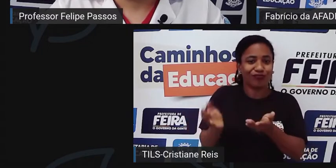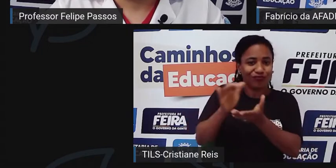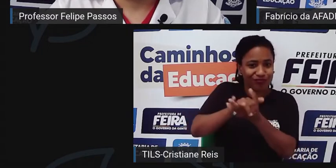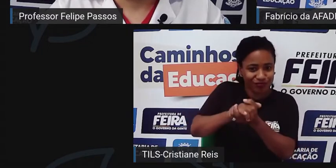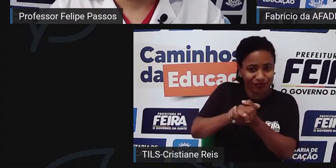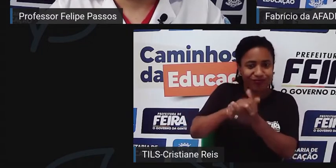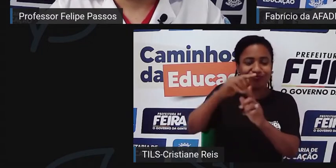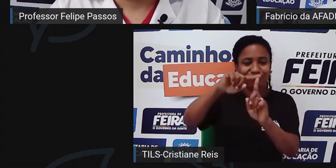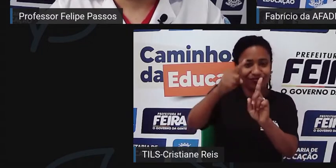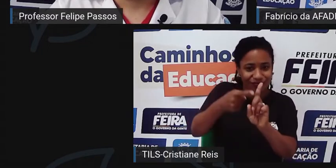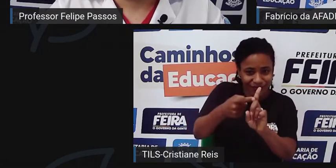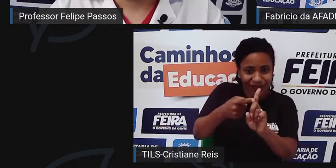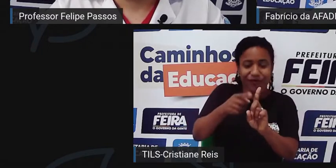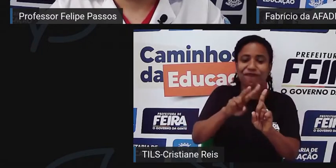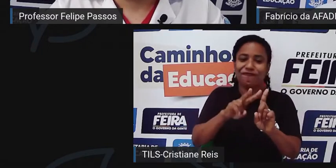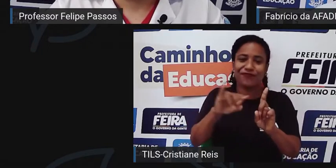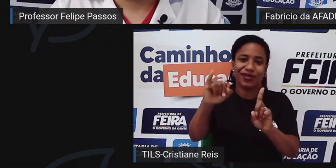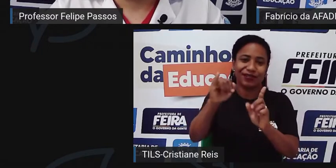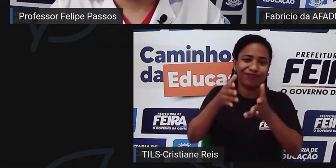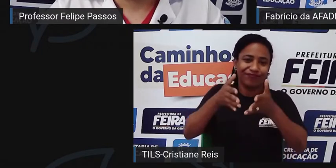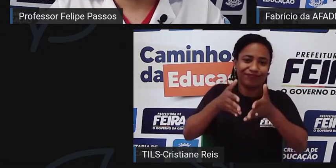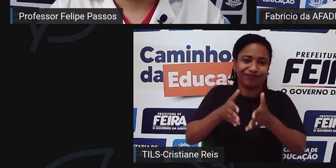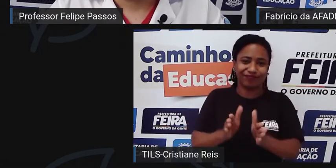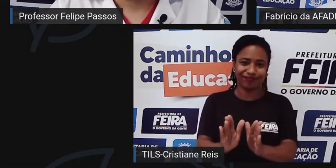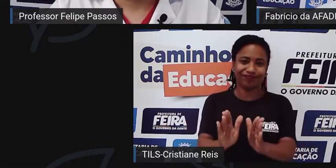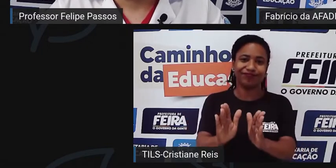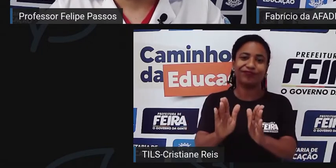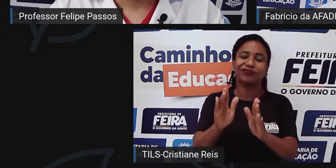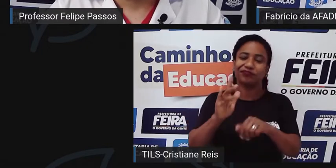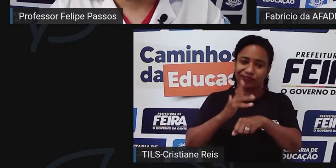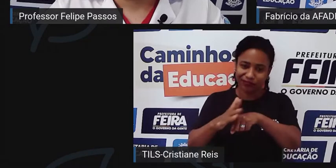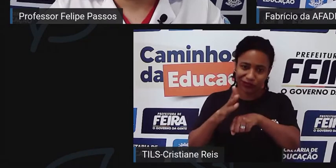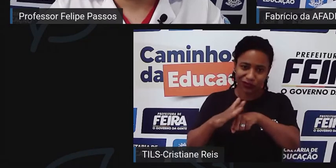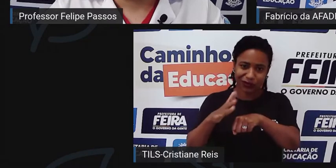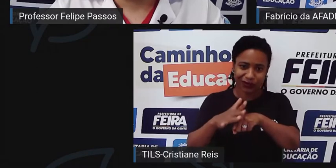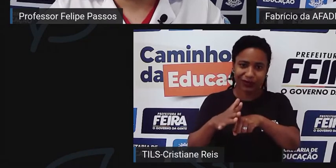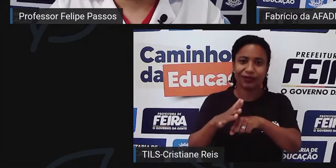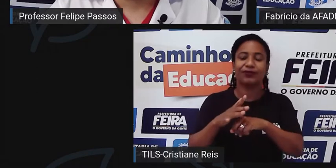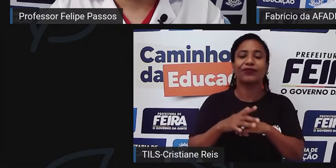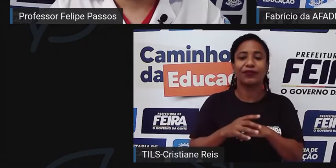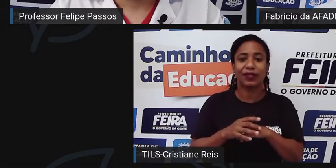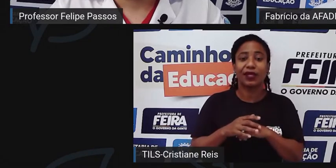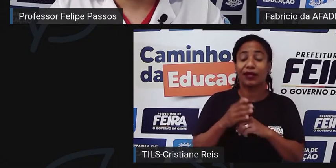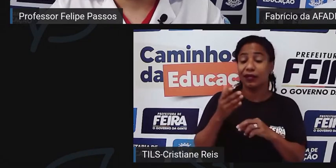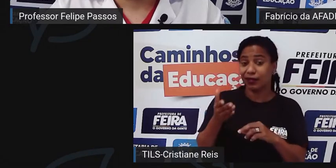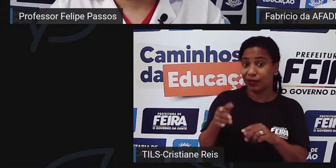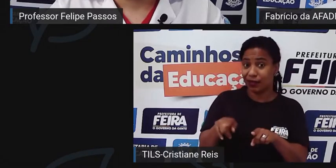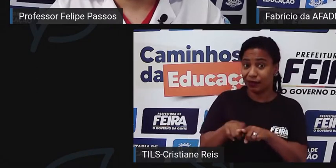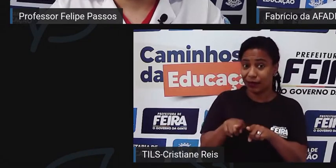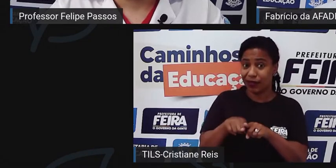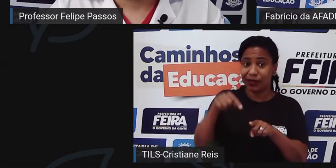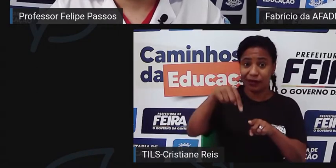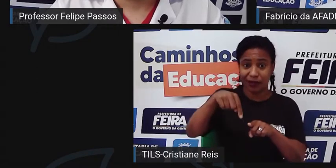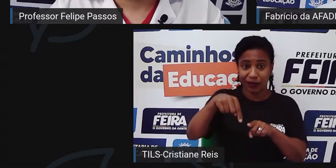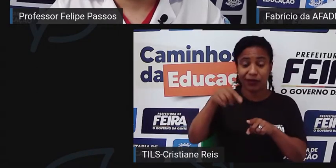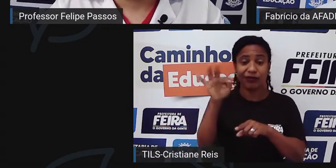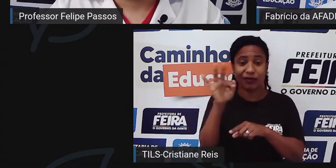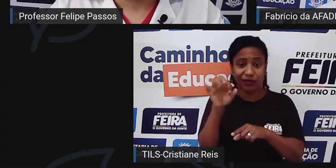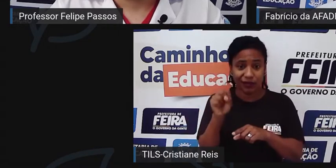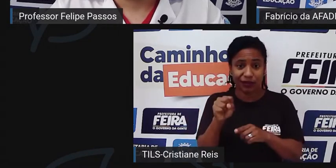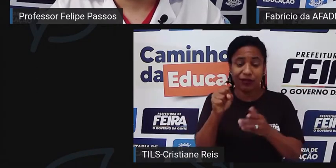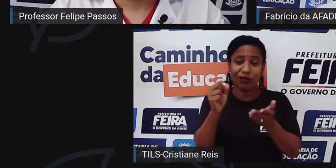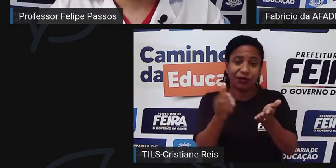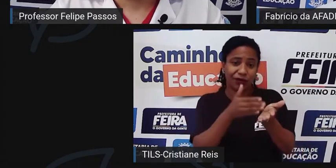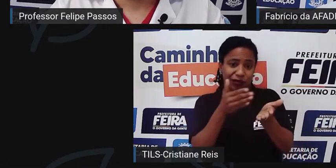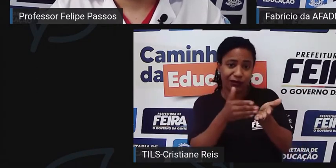catálogo. no serviço de referência aqui em Feira tem um livro que é colocado, as pessoas que têm